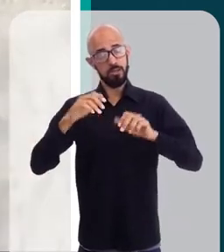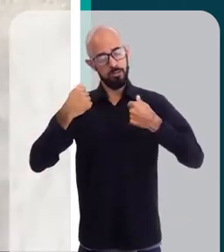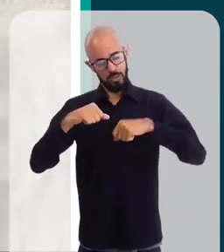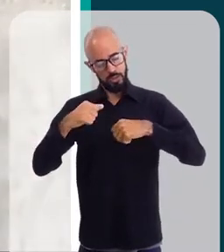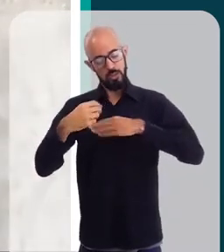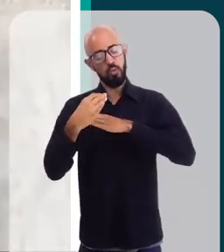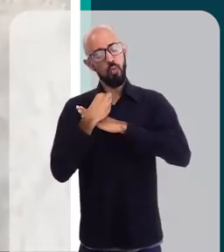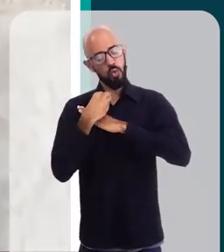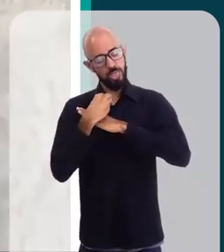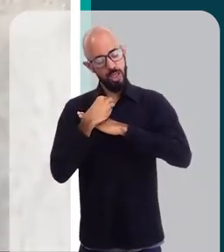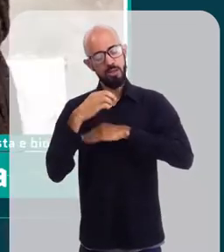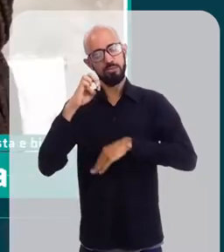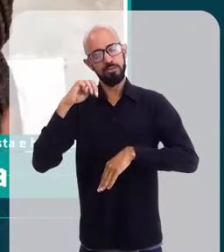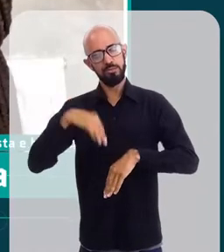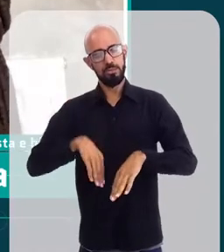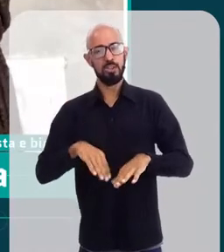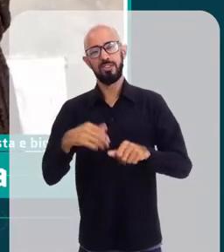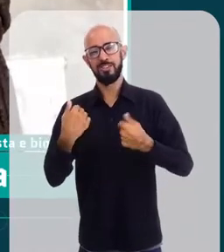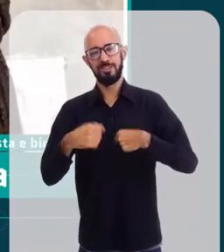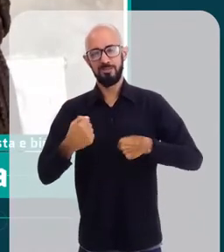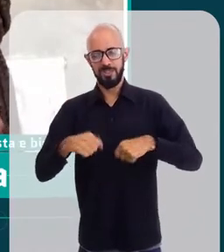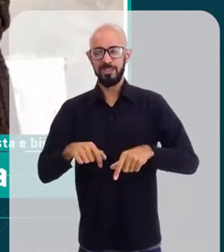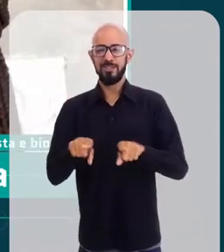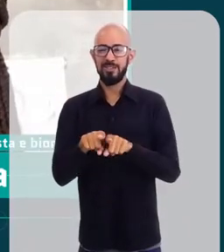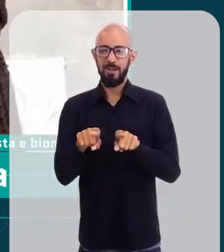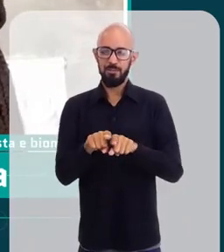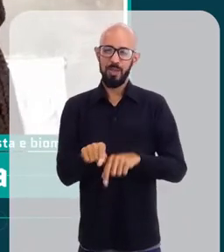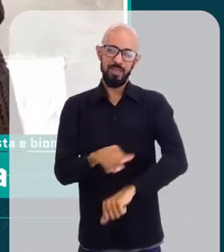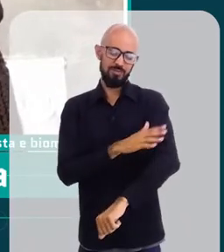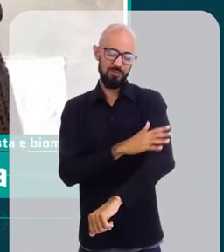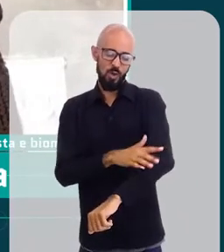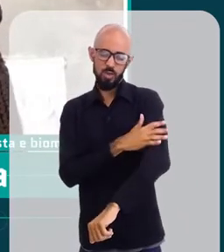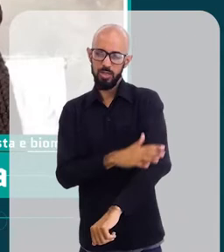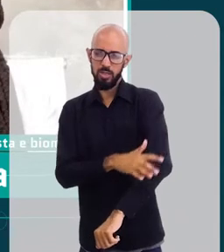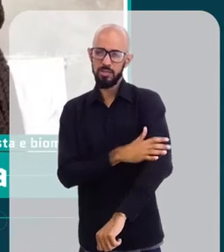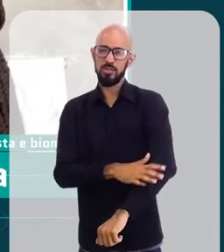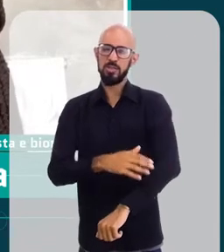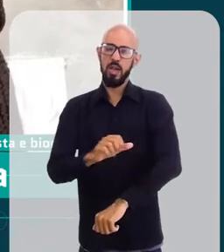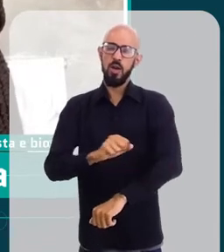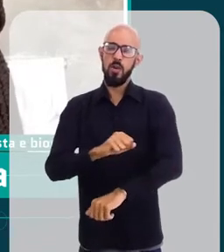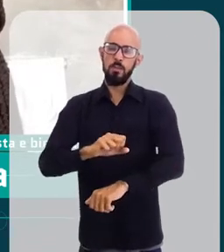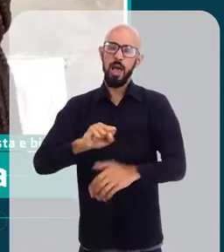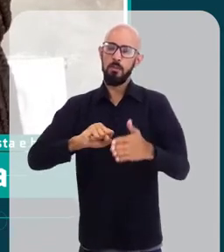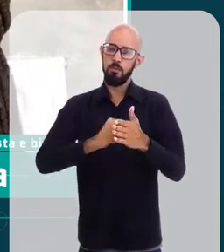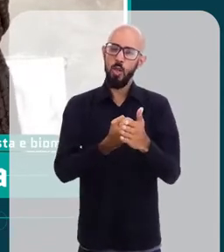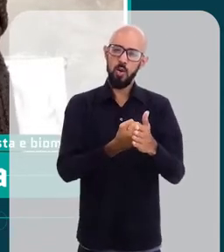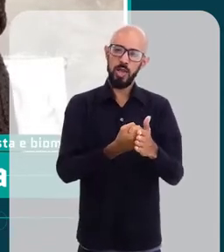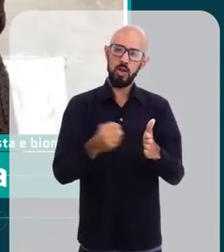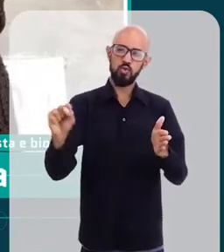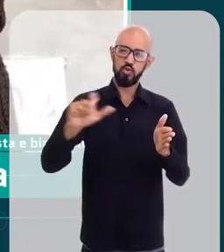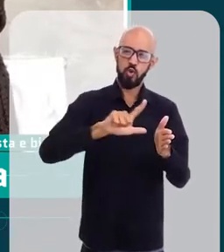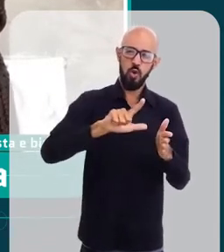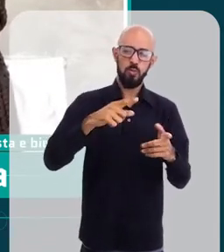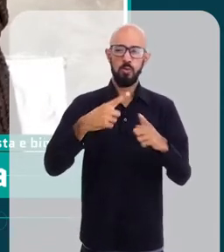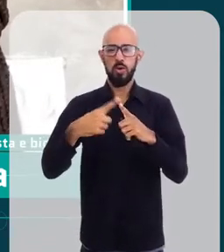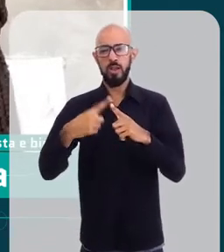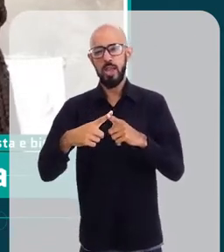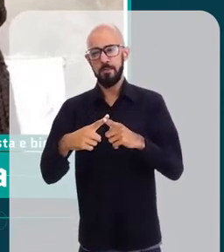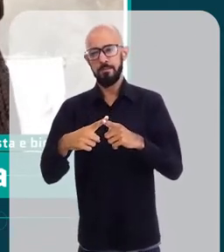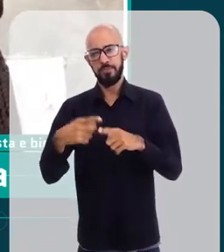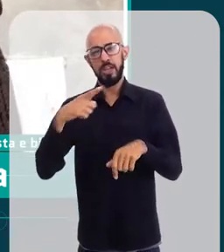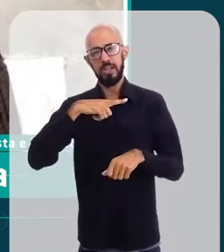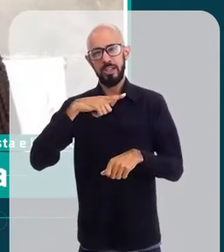Além de fazer a proteção, a gente precisa de fazer a reaplicação dos protetores, porque ele também tem uma